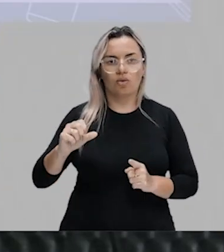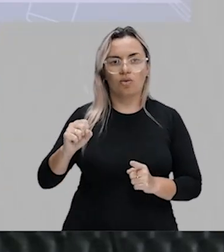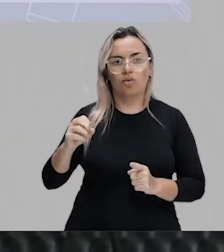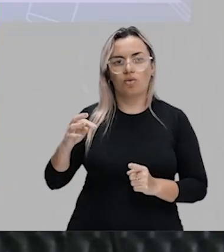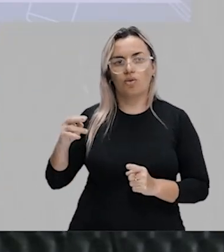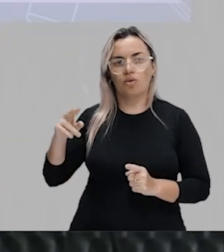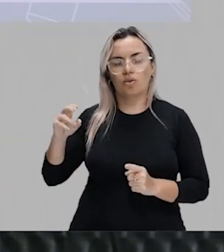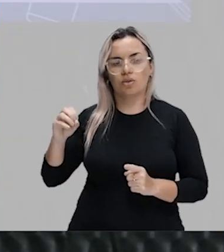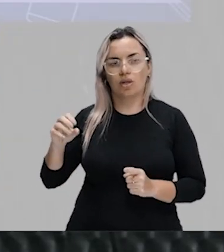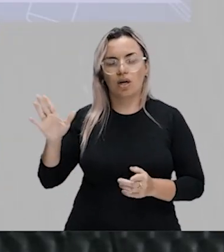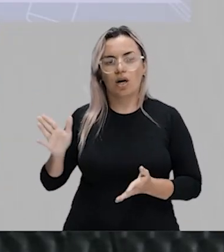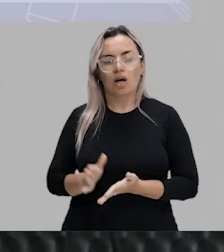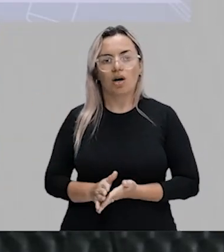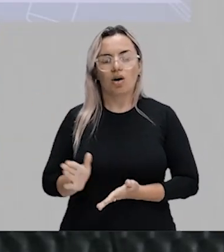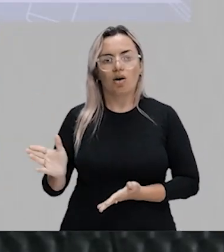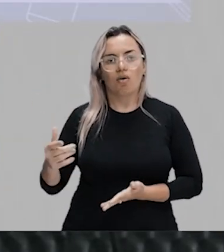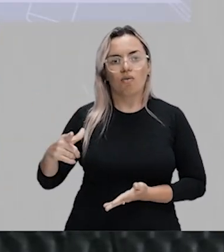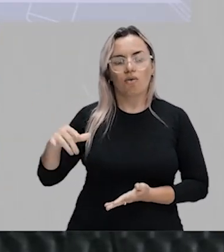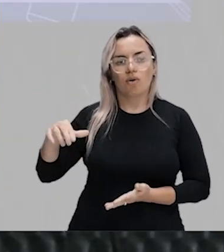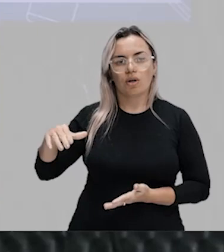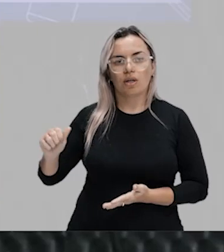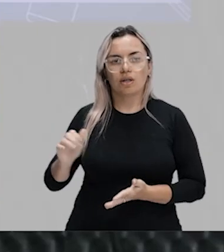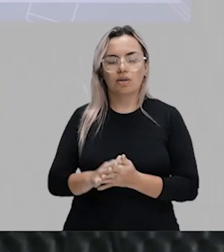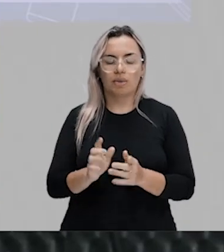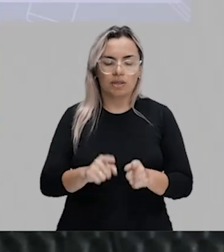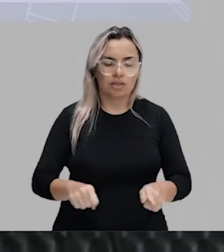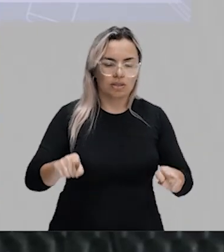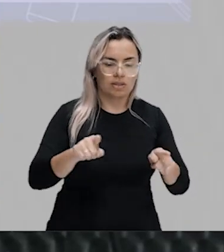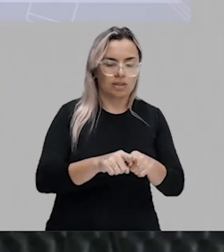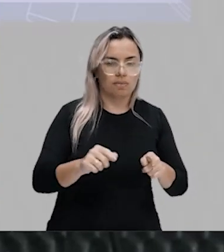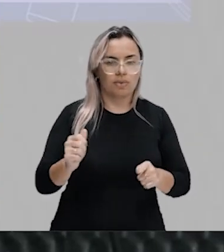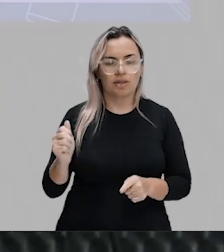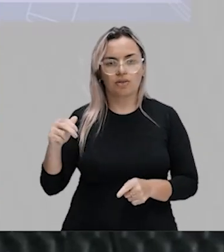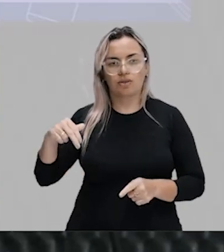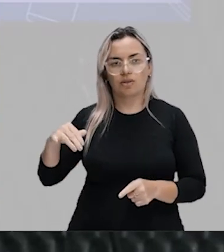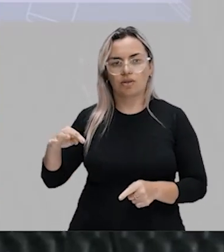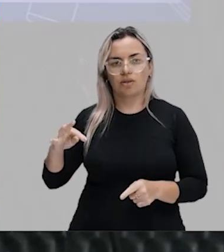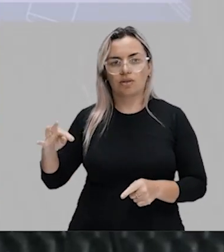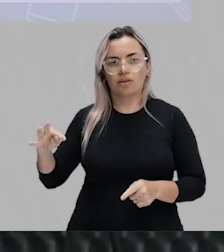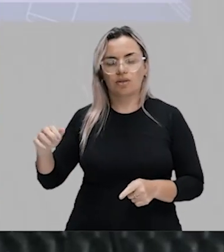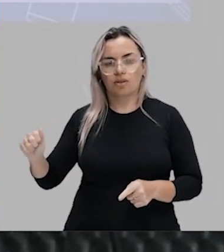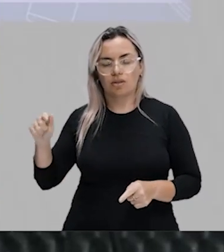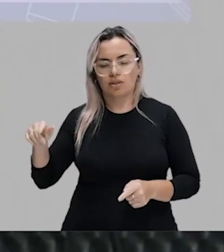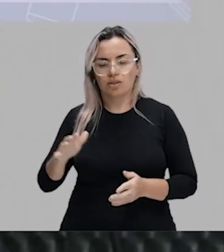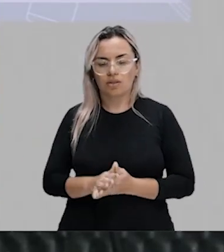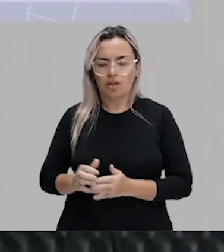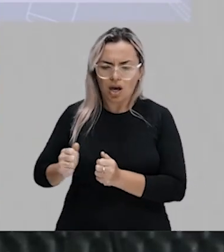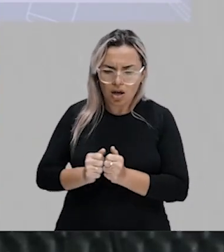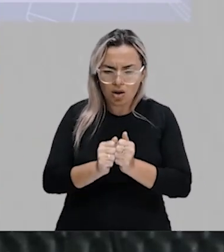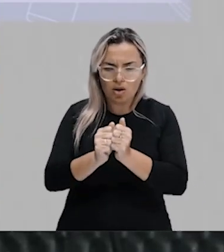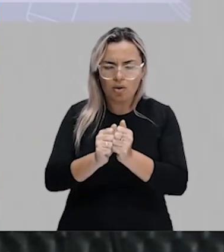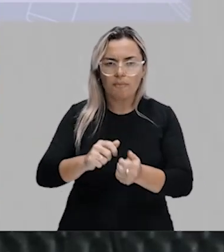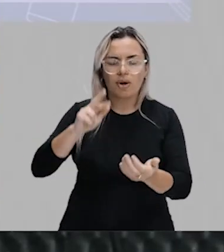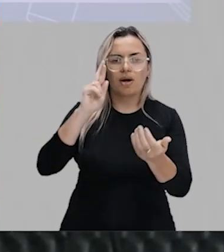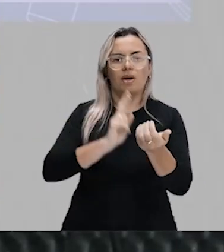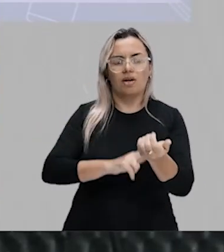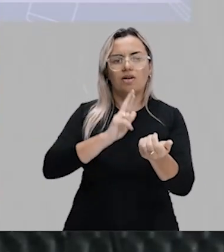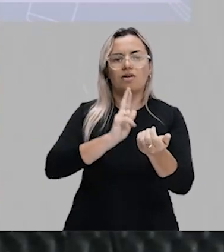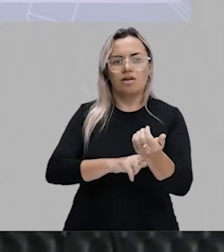músicas com idioma espanhol. E que vocês acompanham esses ritmos. Então, por que não